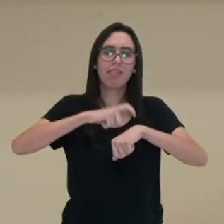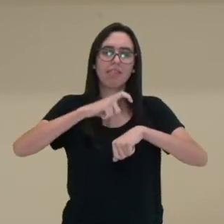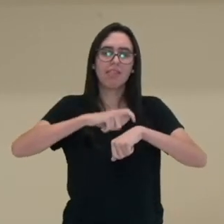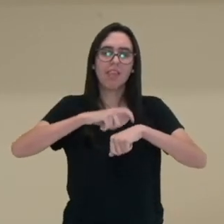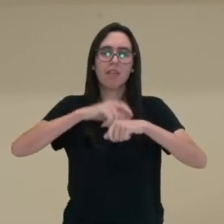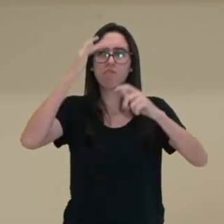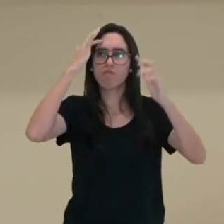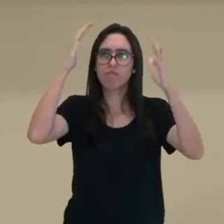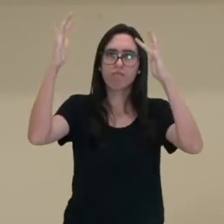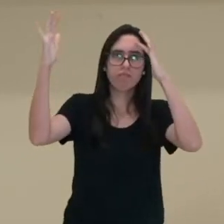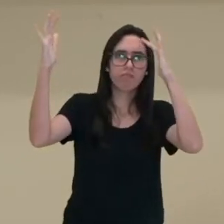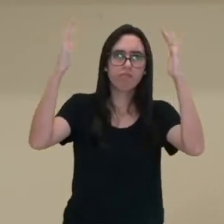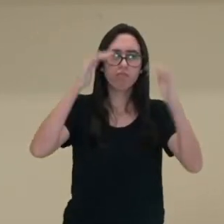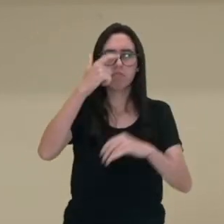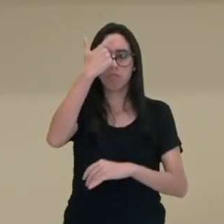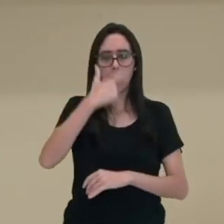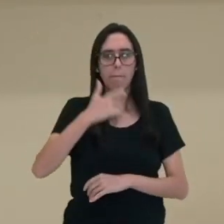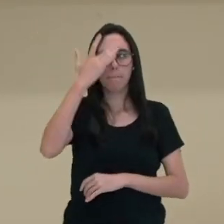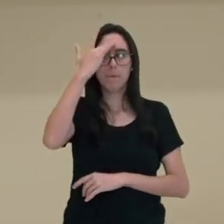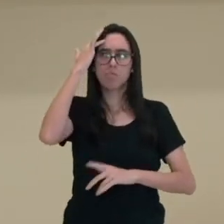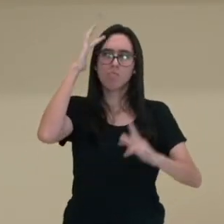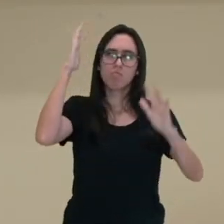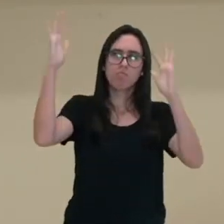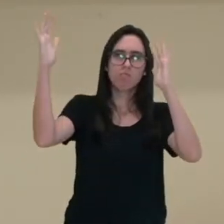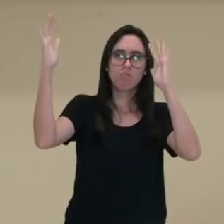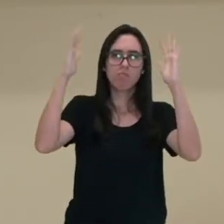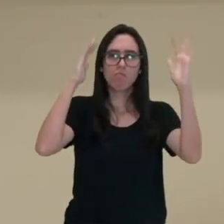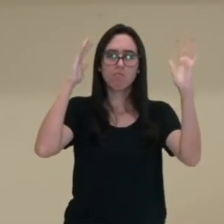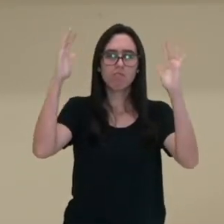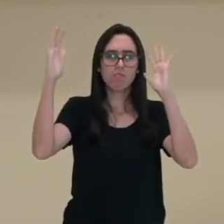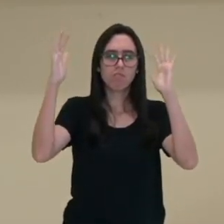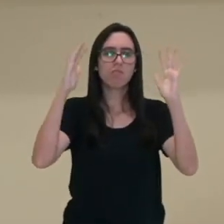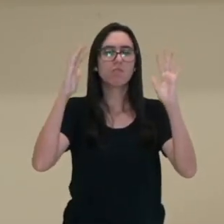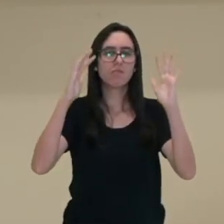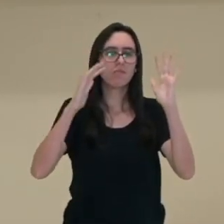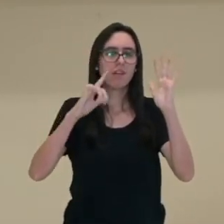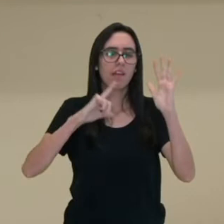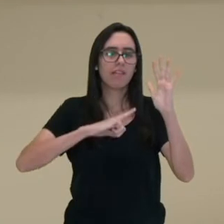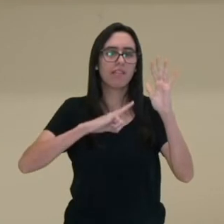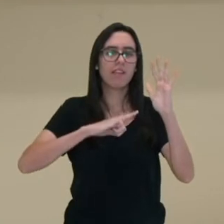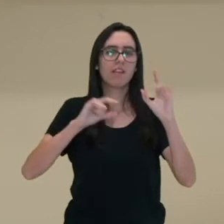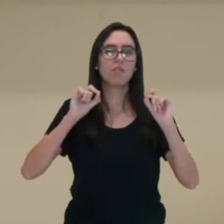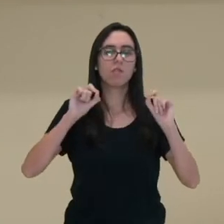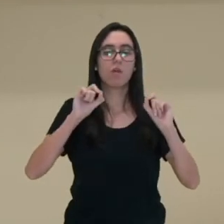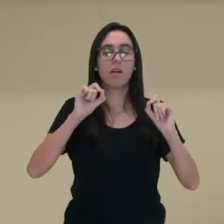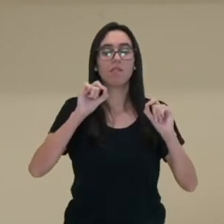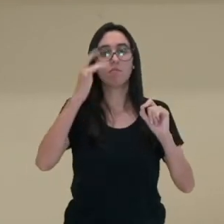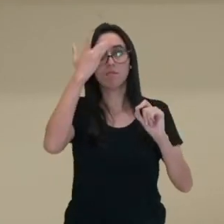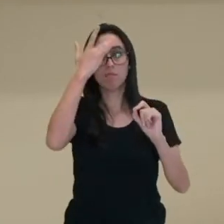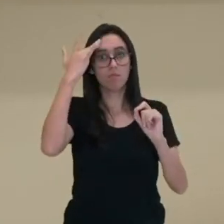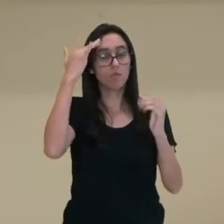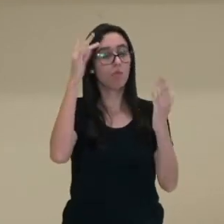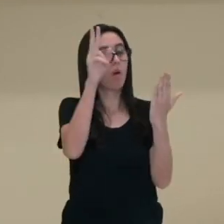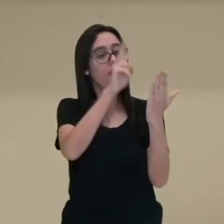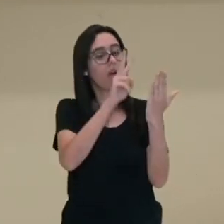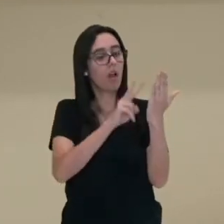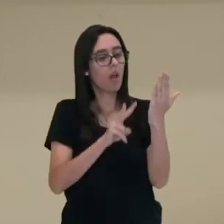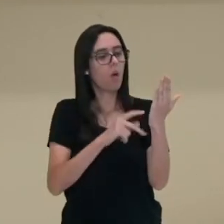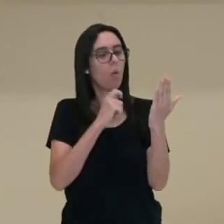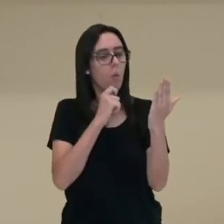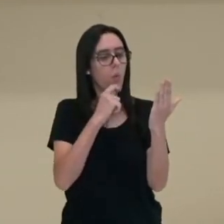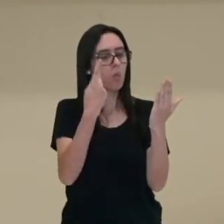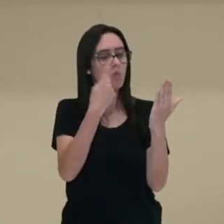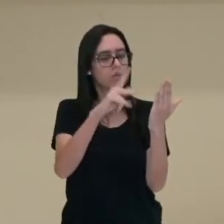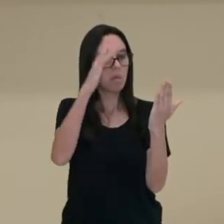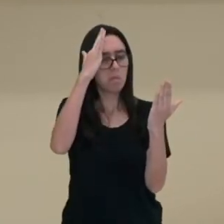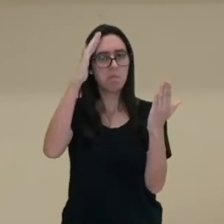pensamentos, às vezes, do personagem, quando nós temos ali um narrador omiciente, né? Que deixa o leitor ter acesso aos pensamentos dos